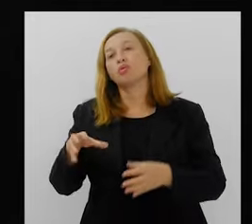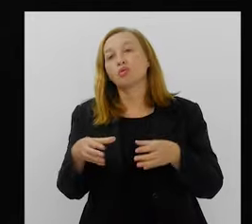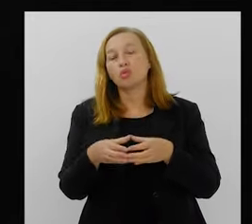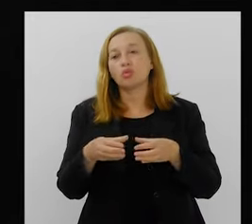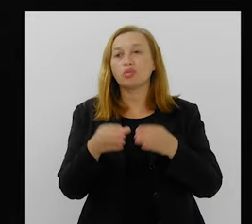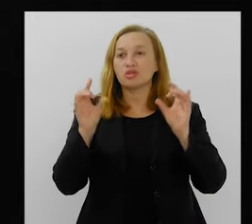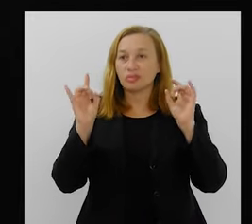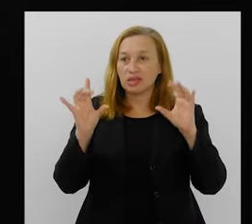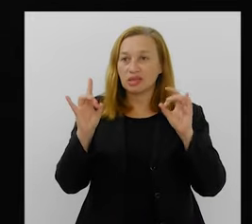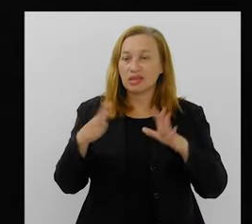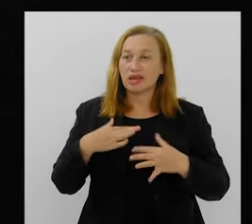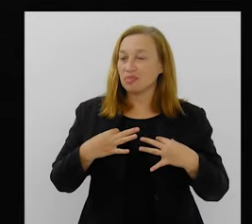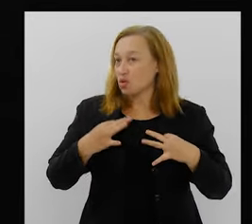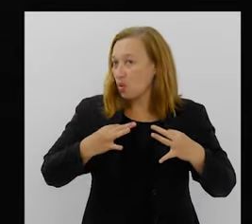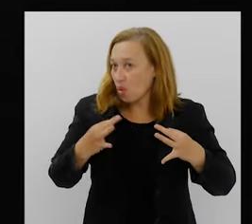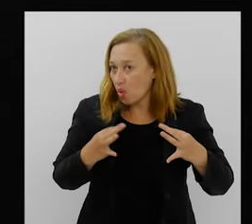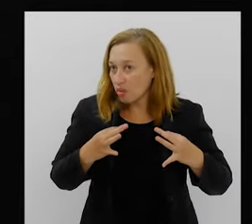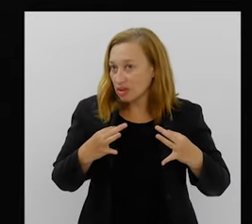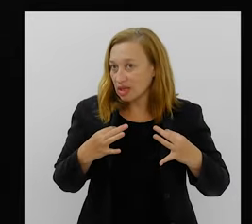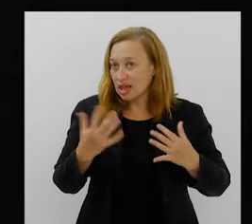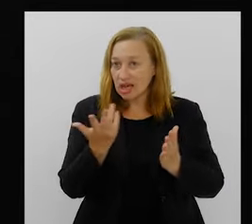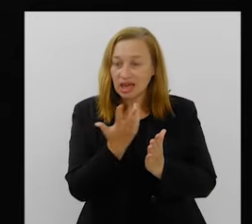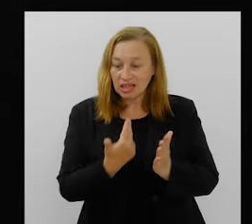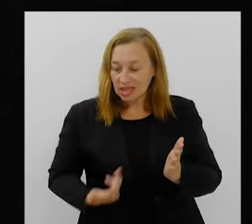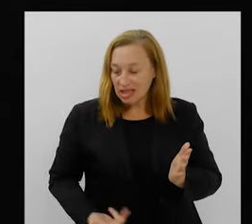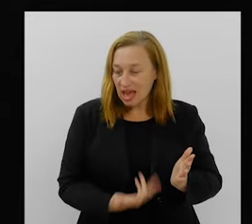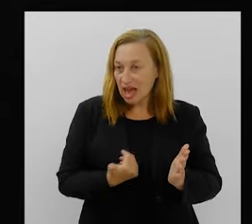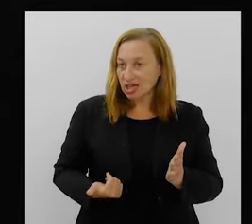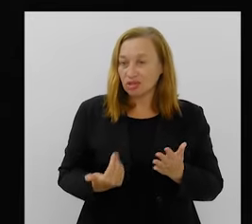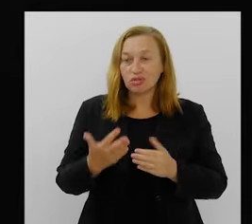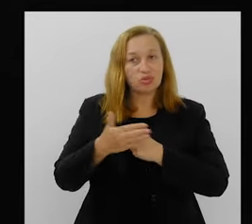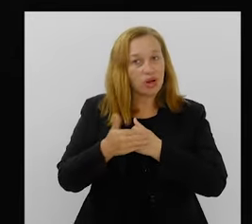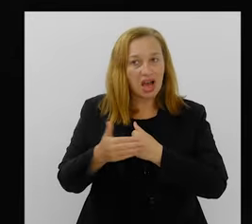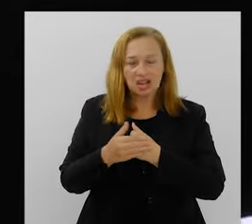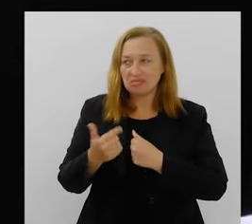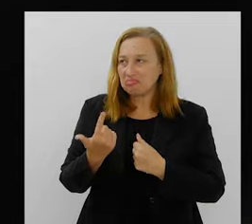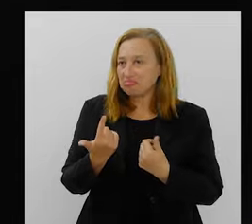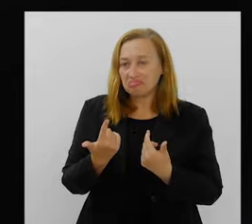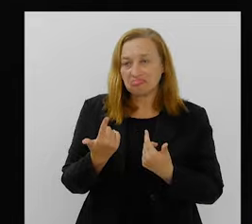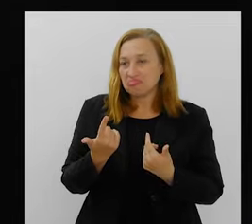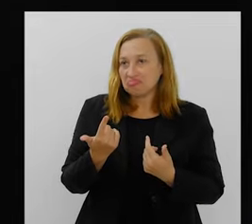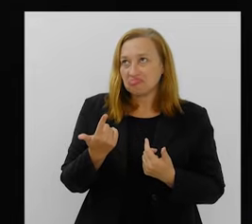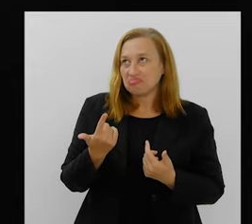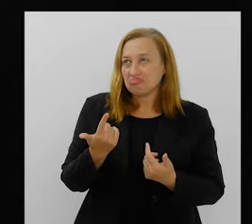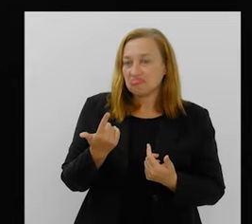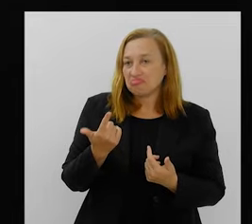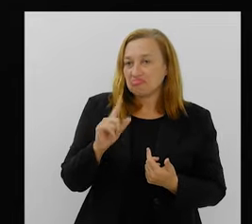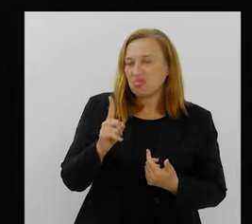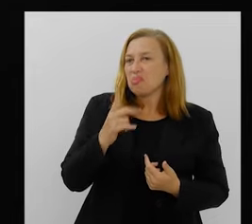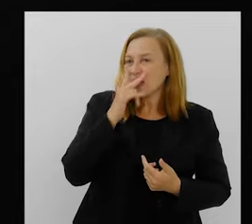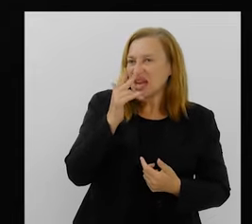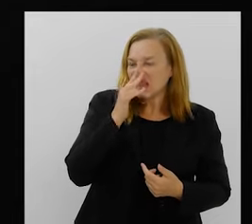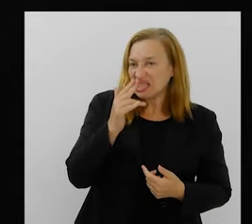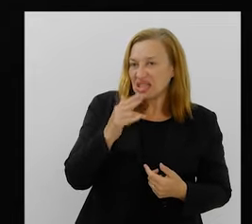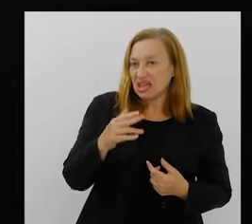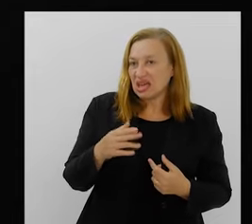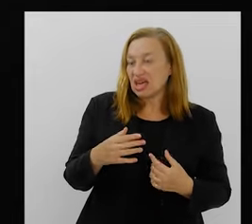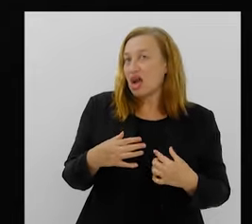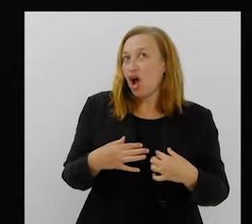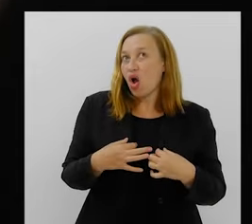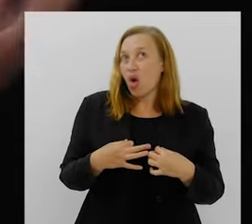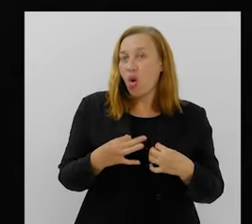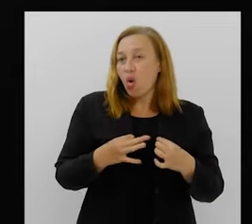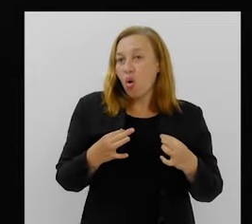especial, né? As minhas fantasias eram desenhadas com muito carinho, assim. Nem parecia que a minha roupa era roupa de segunda porta-bandeira, porque eram